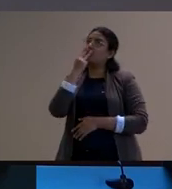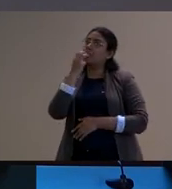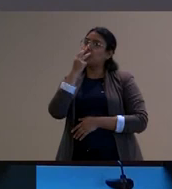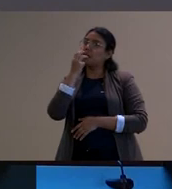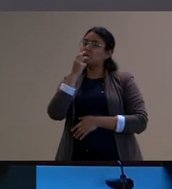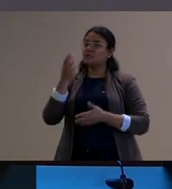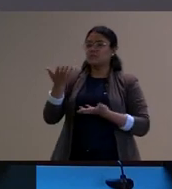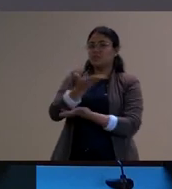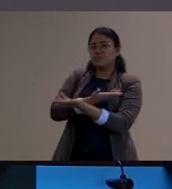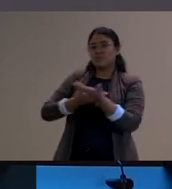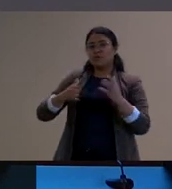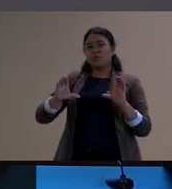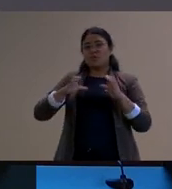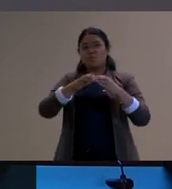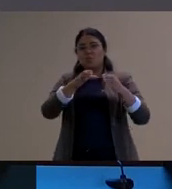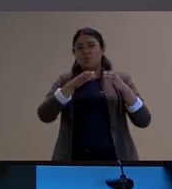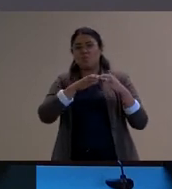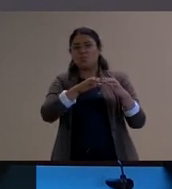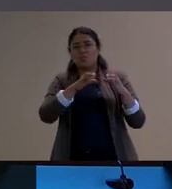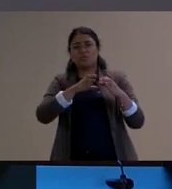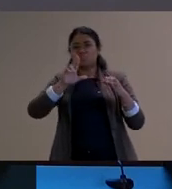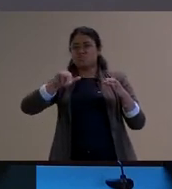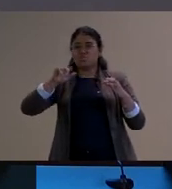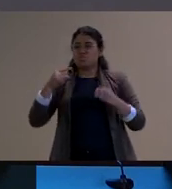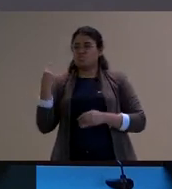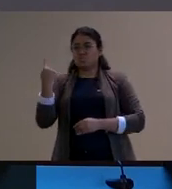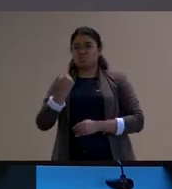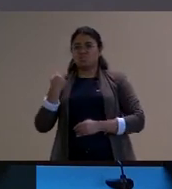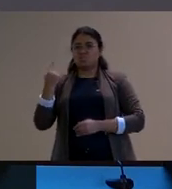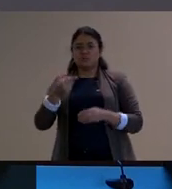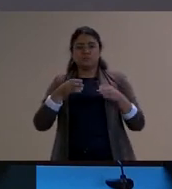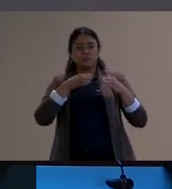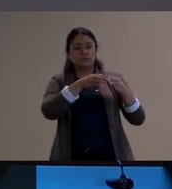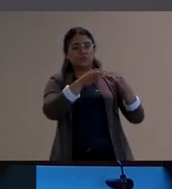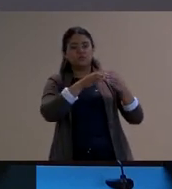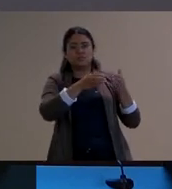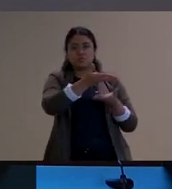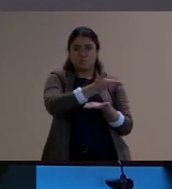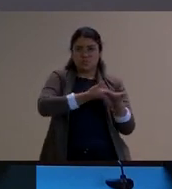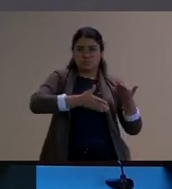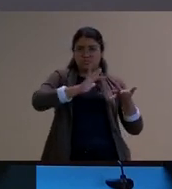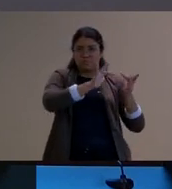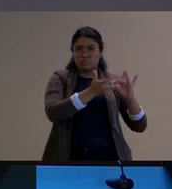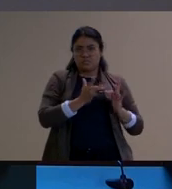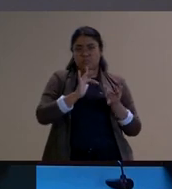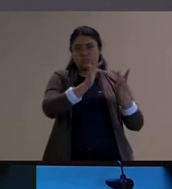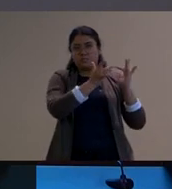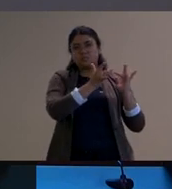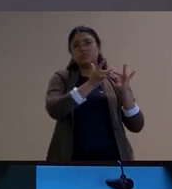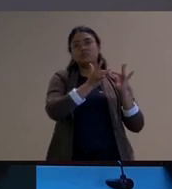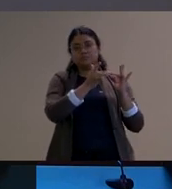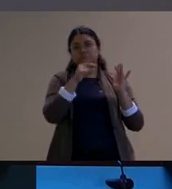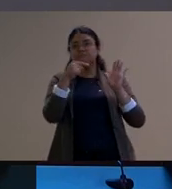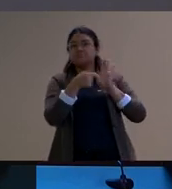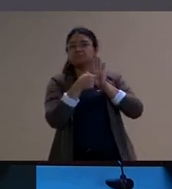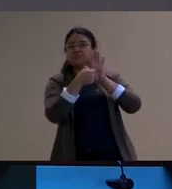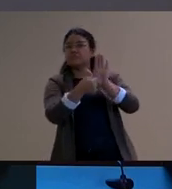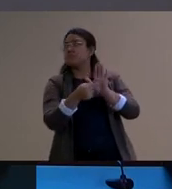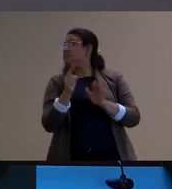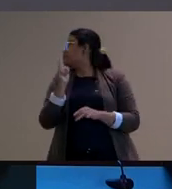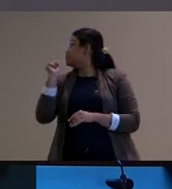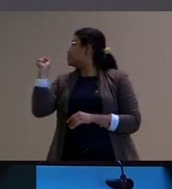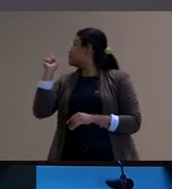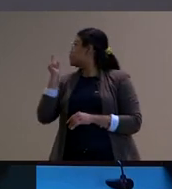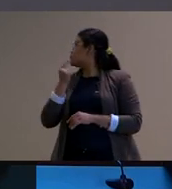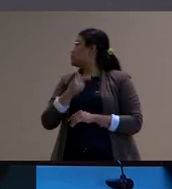nunca um movimento de individualização eu acho eu que aqui também a gente encontra uma